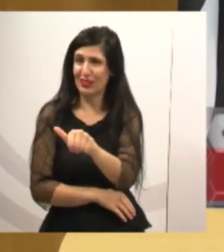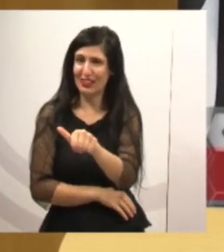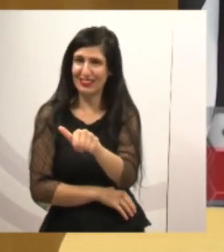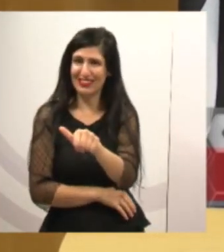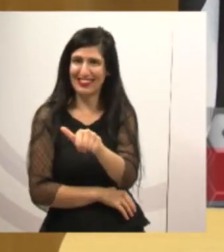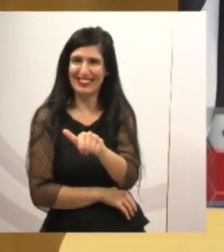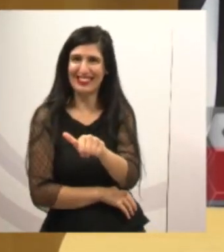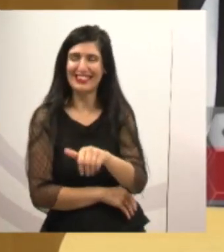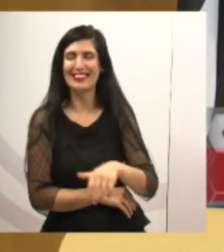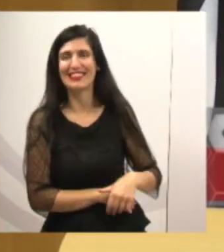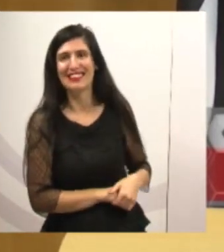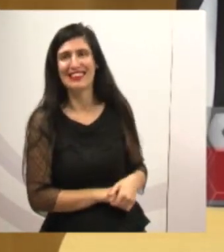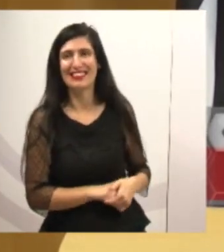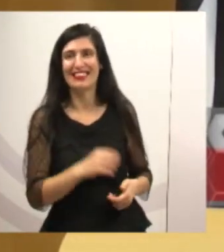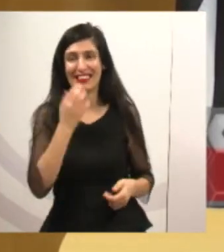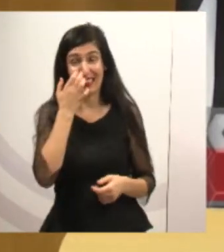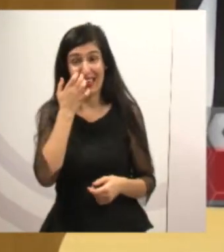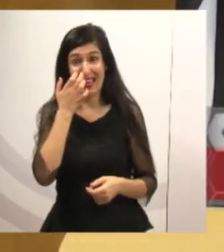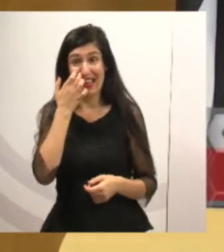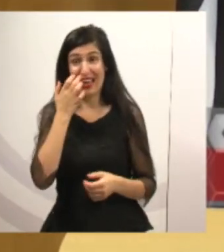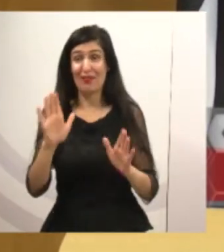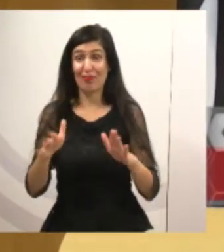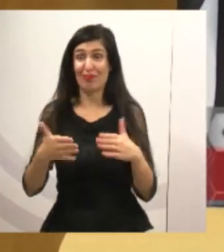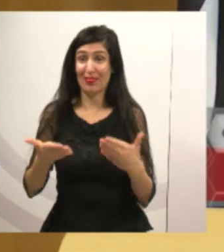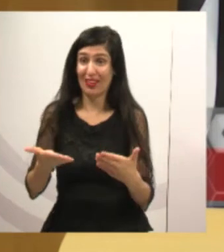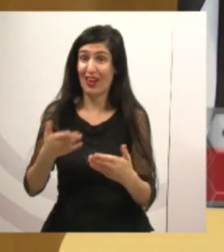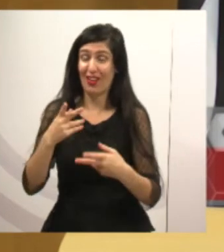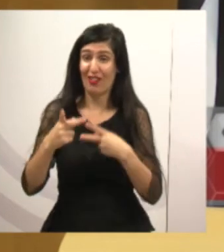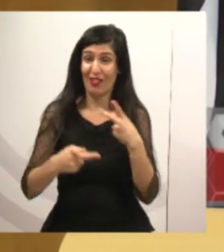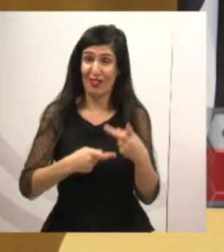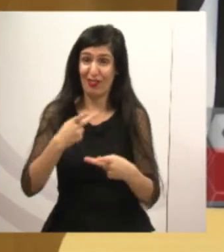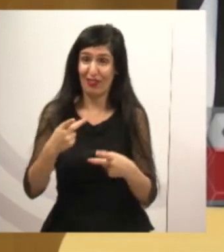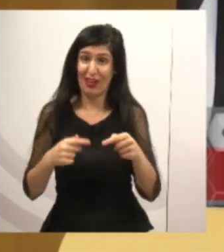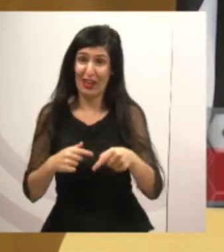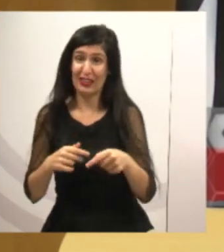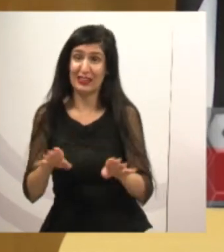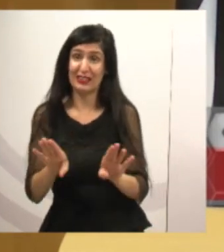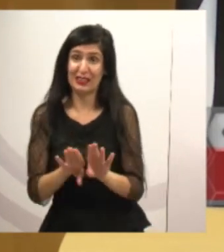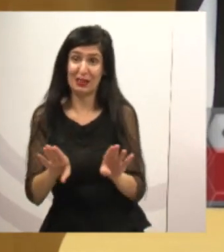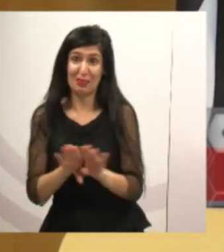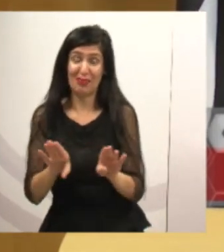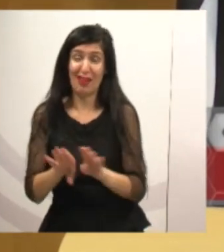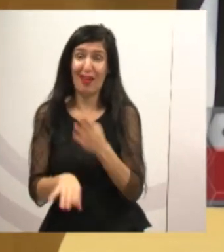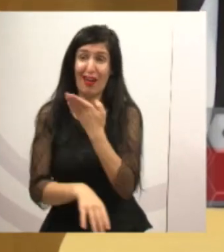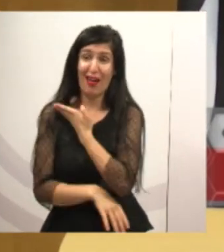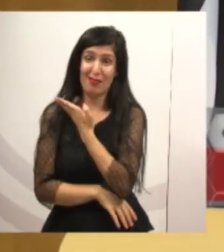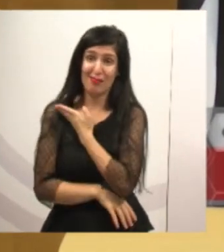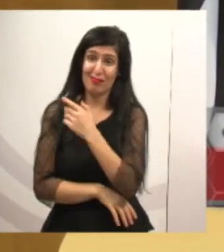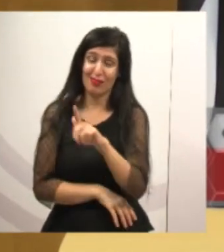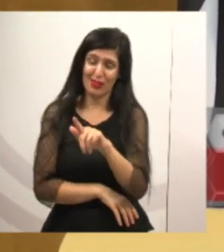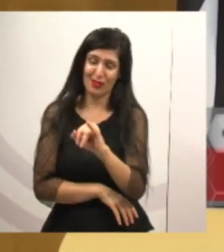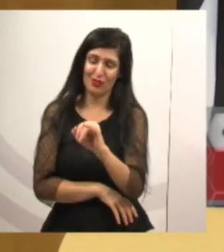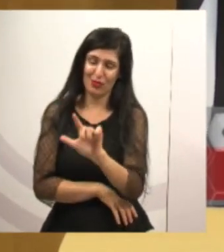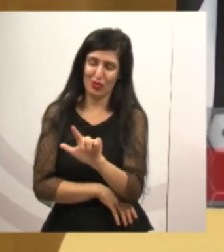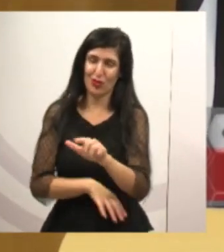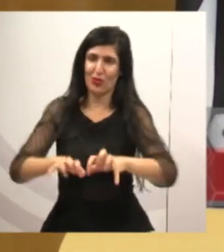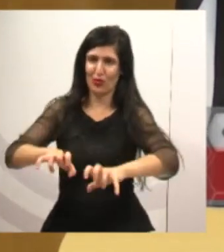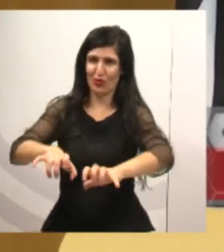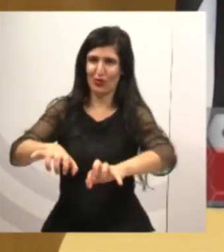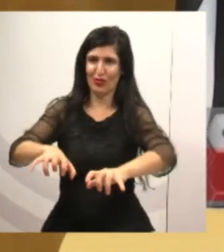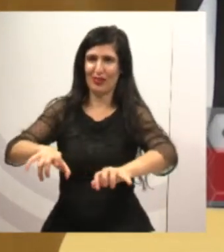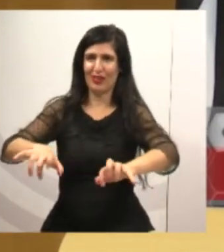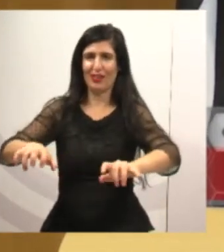E eu agora não vou mostrar, mas vou falar aqui também de um evento aqui do meu amigo Gil, Gil dos Teclados, que